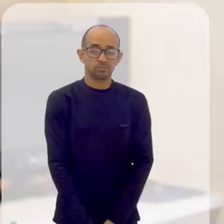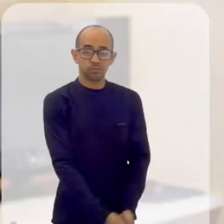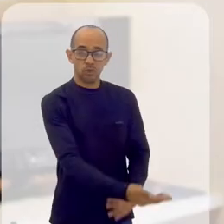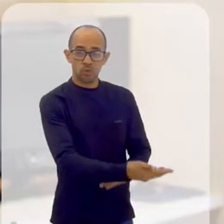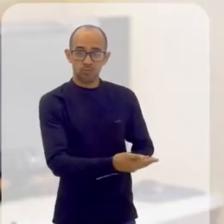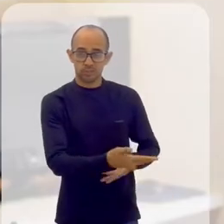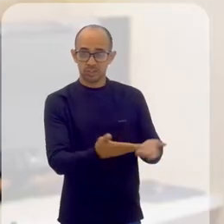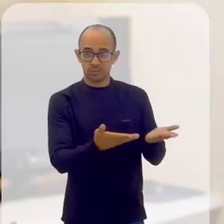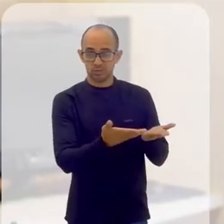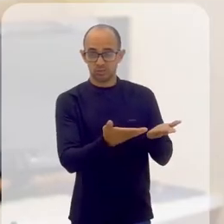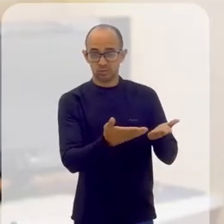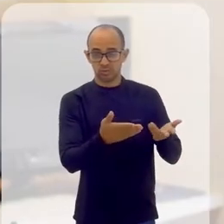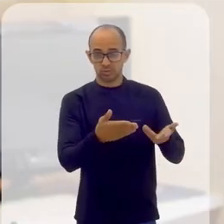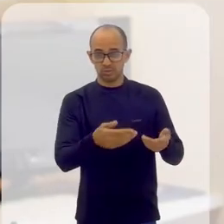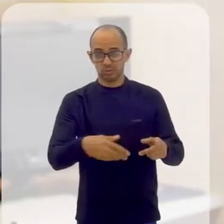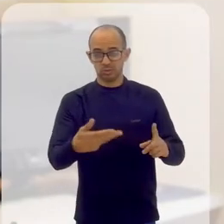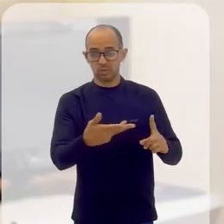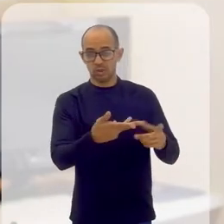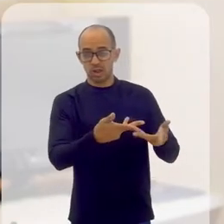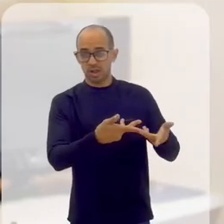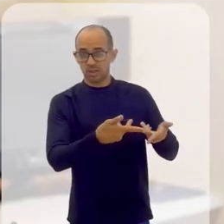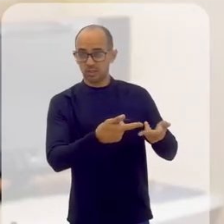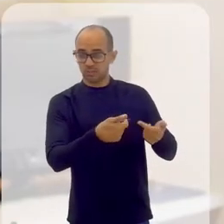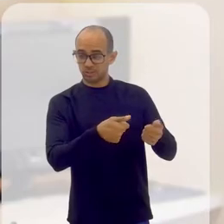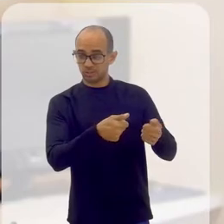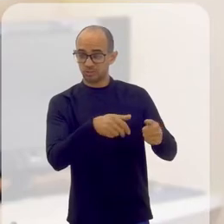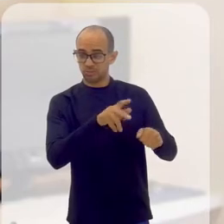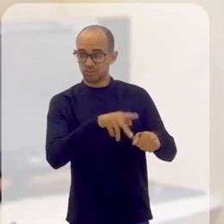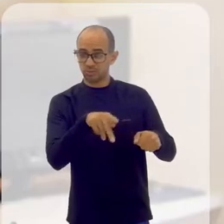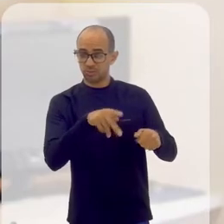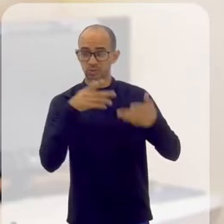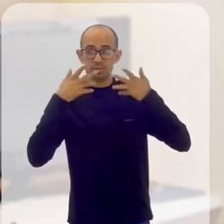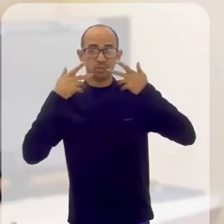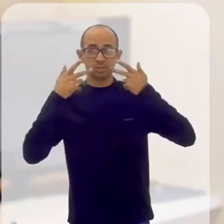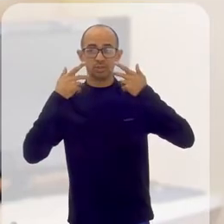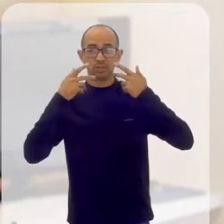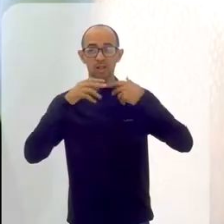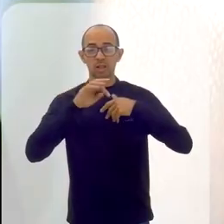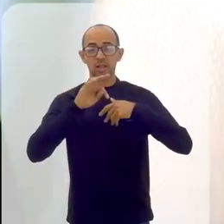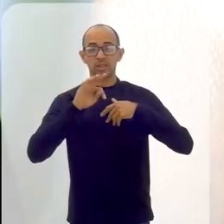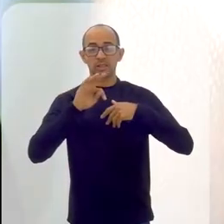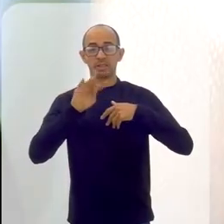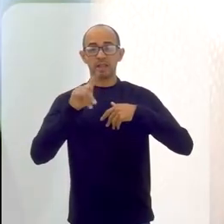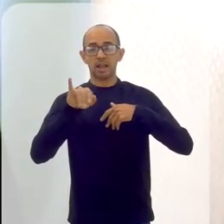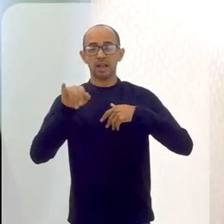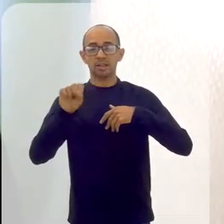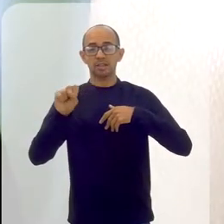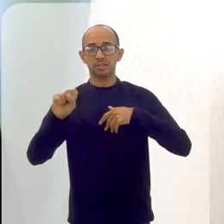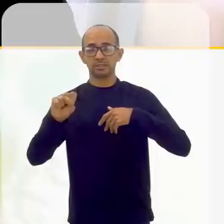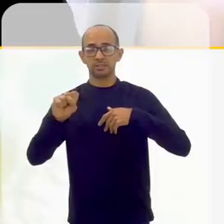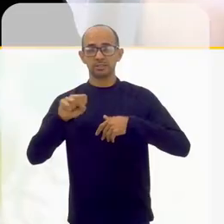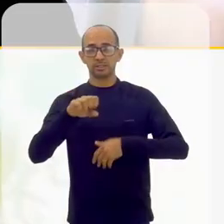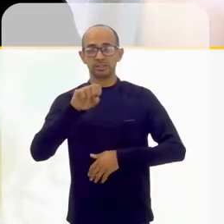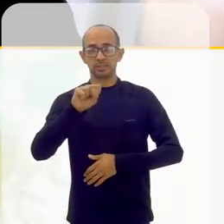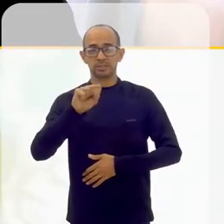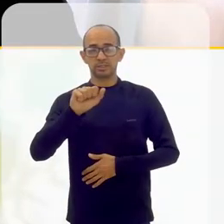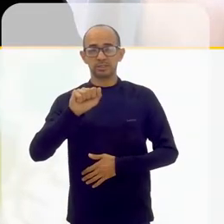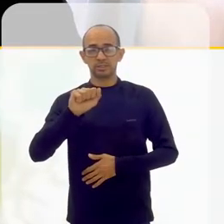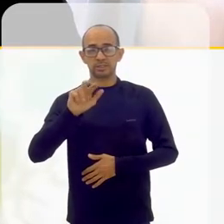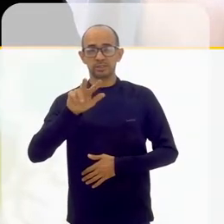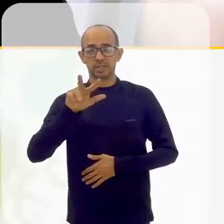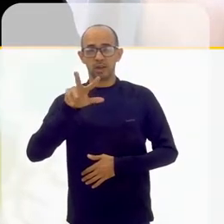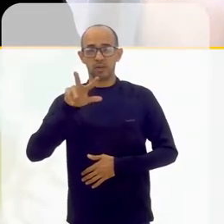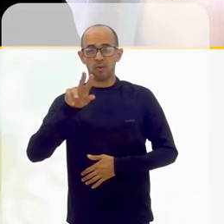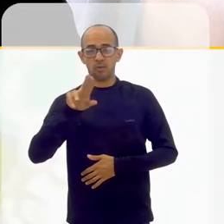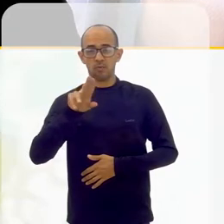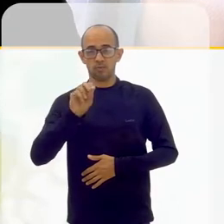Meu convidado de hoje é o artista e professor de teatro Thales Salvo. Thales, muito bem